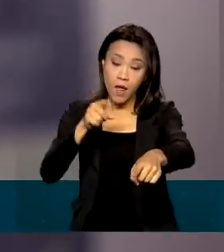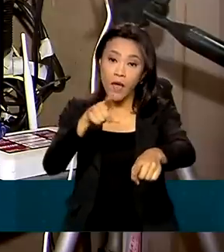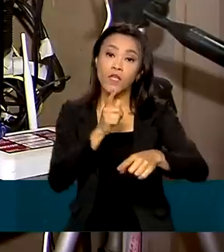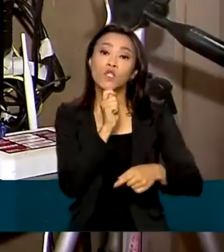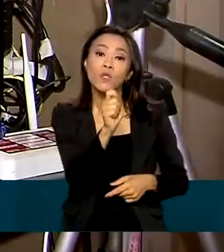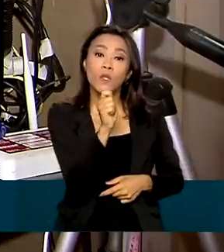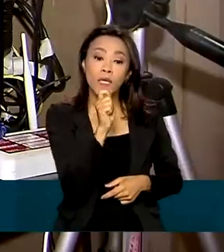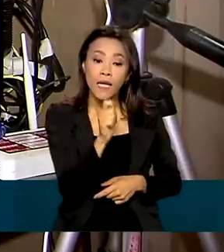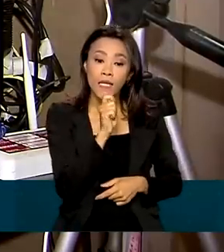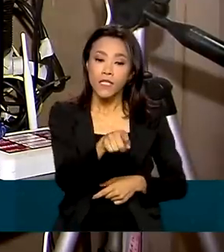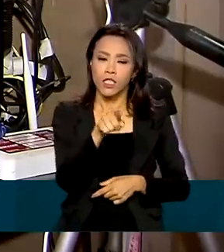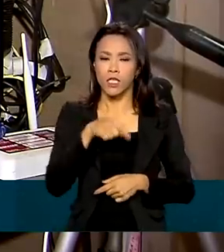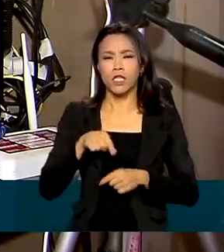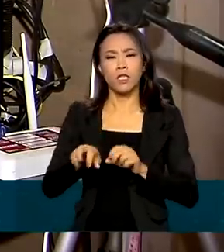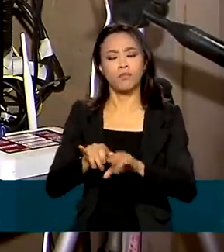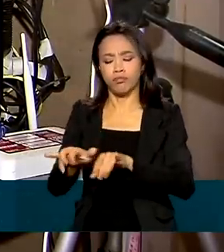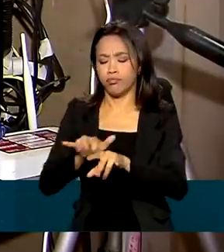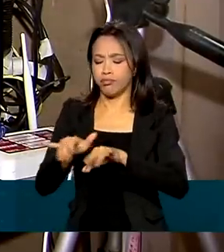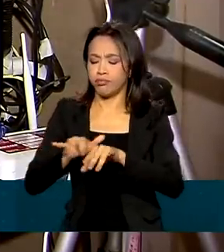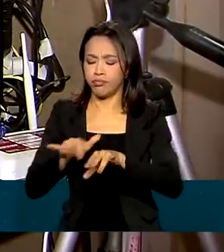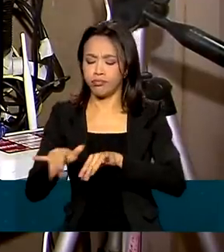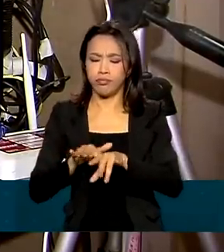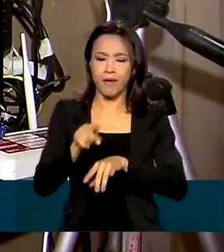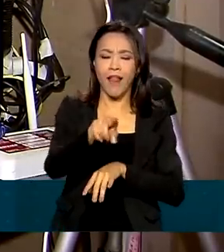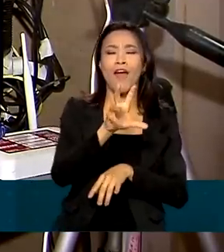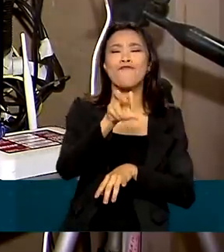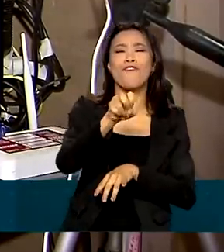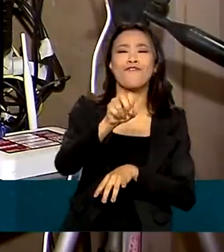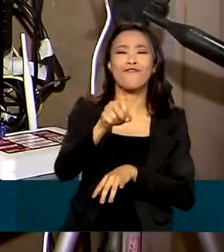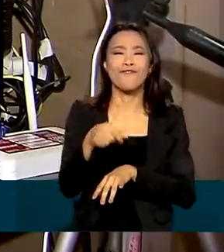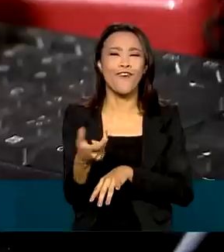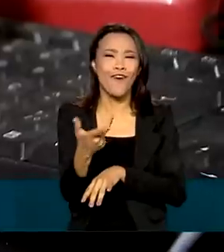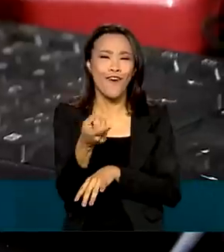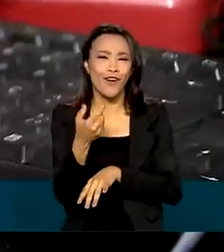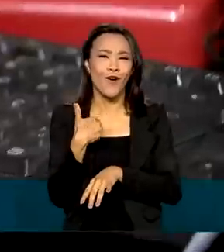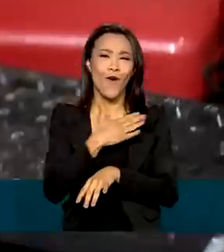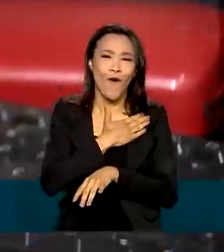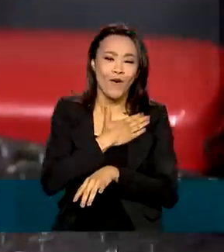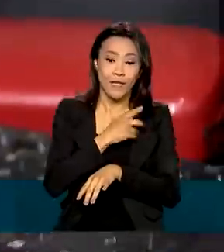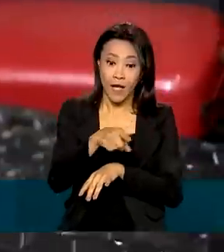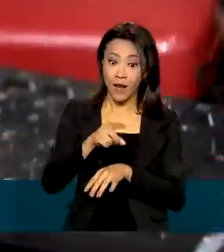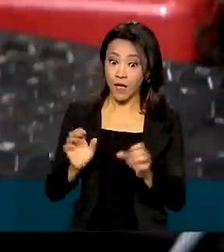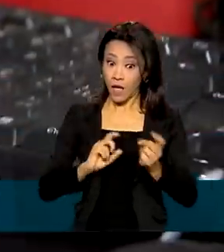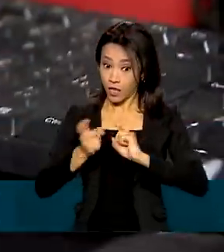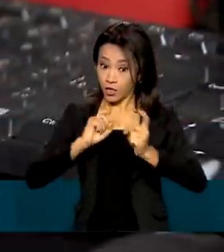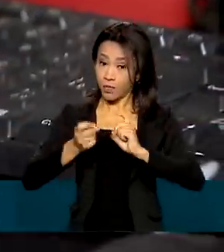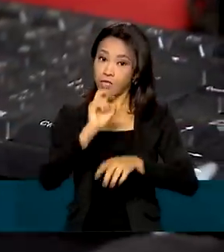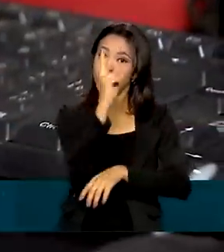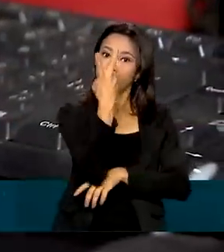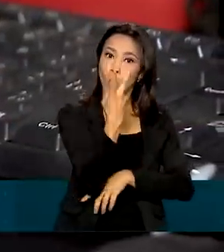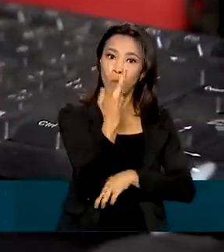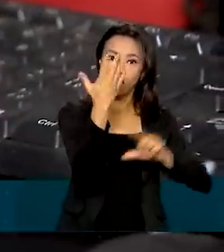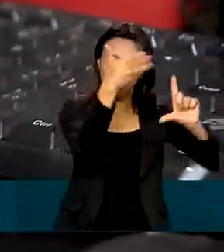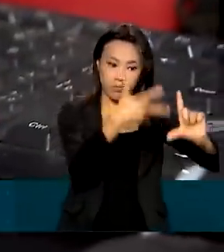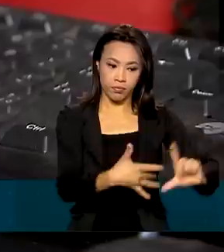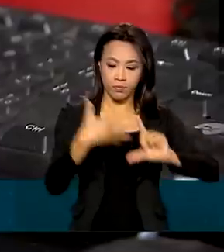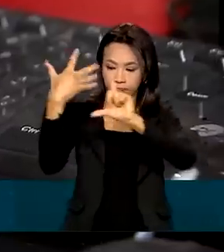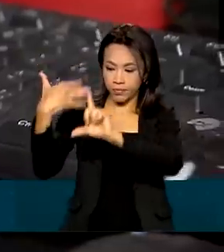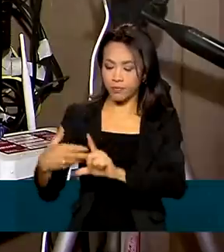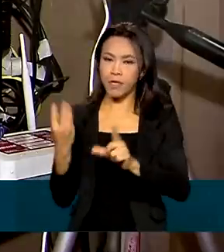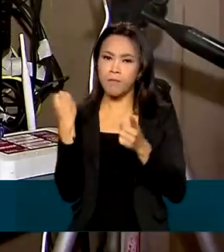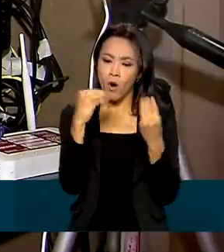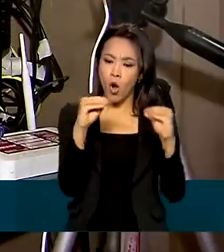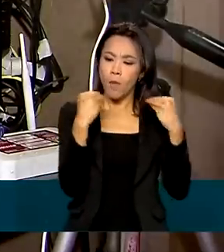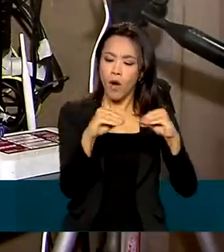digital. Conhecida como vovó blogueira na internet, ela administra dois sites e posta conteúdos nas redes sociais.